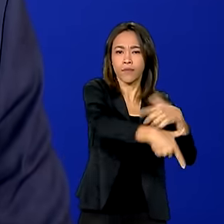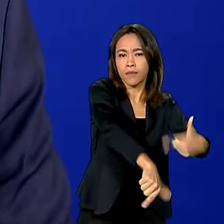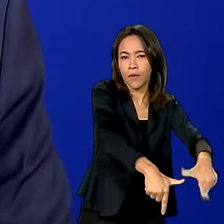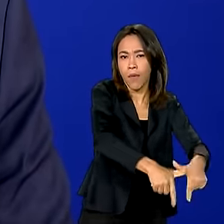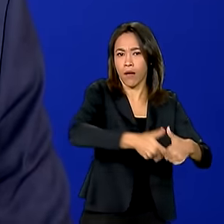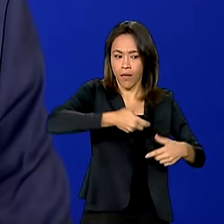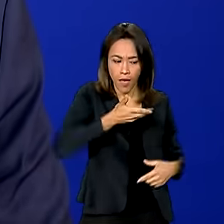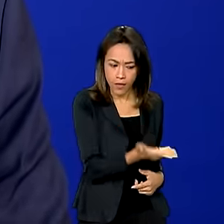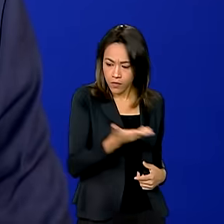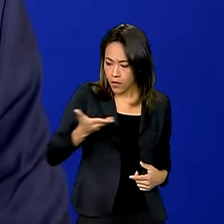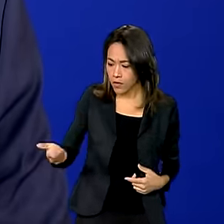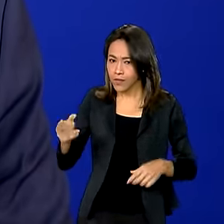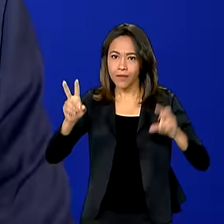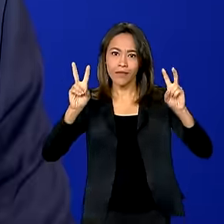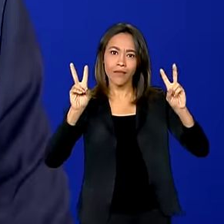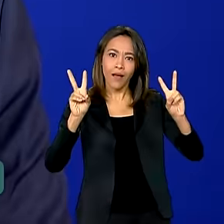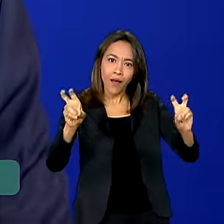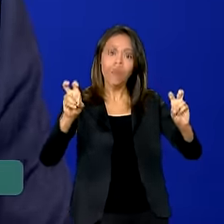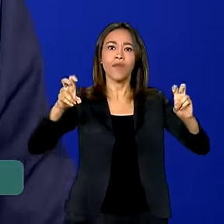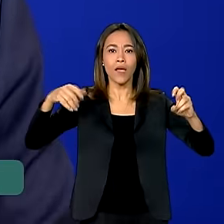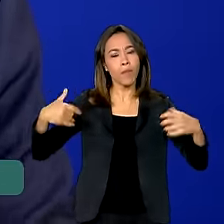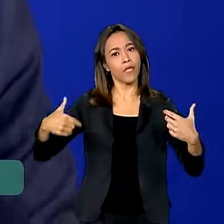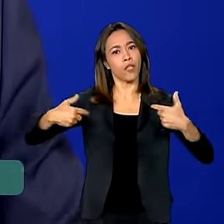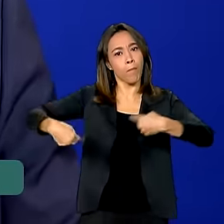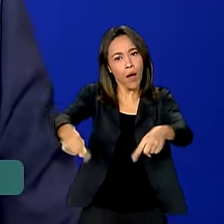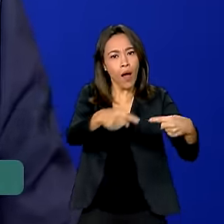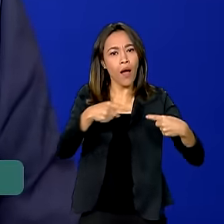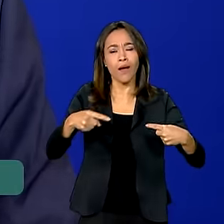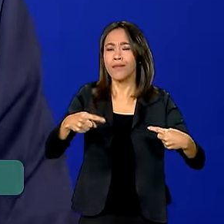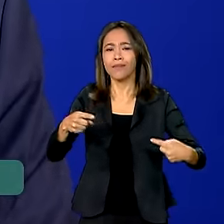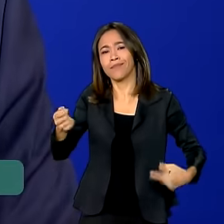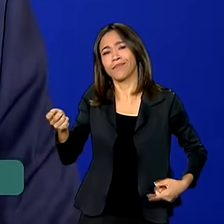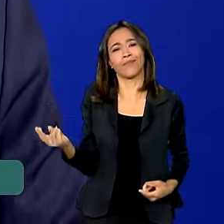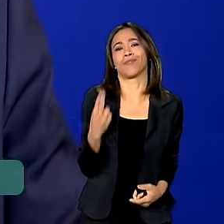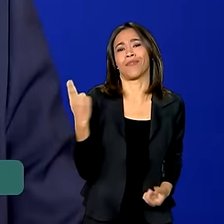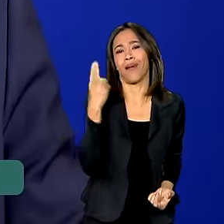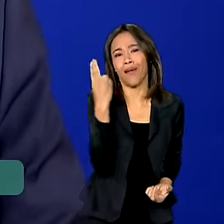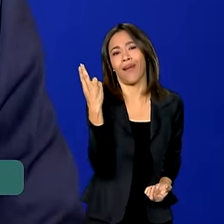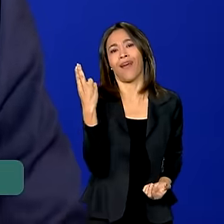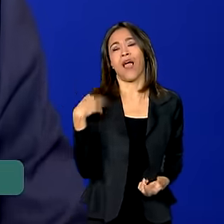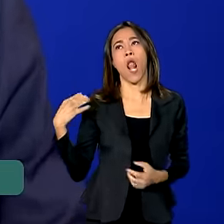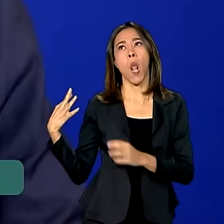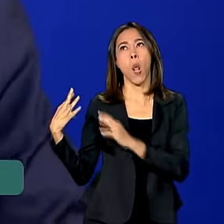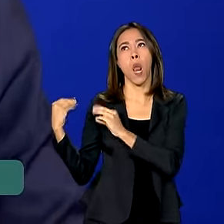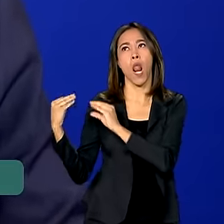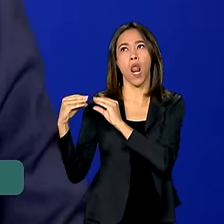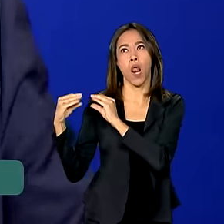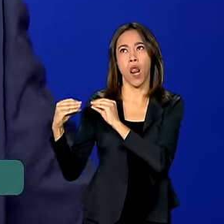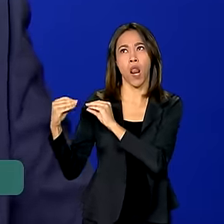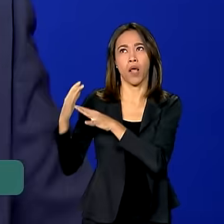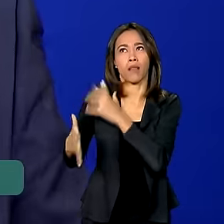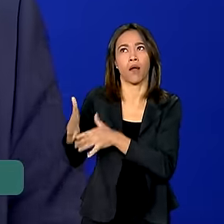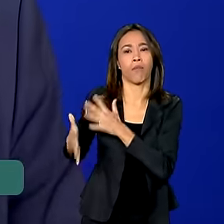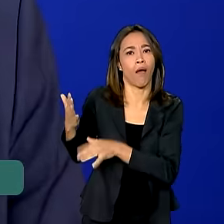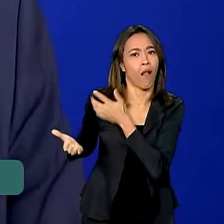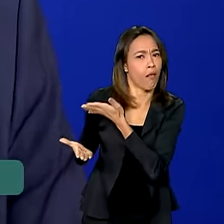essa conquista. Nós não podemos deixar levar, por vozes aí dissonantes, que não estão